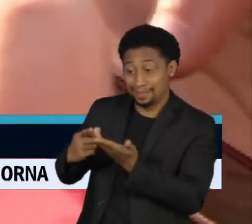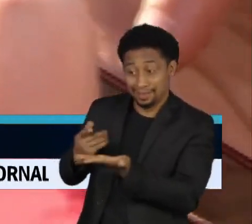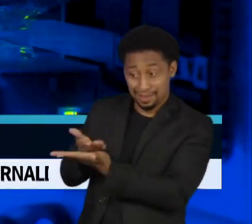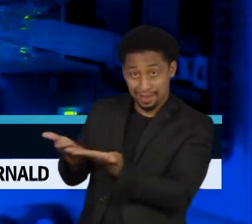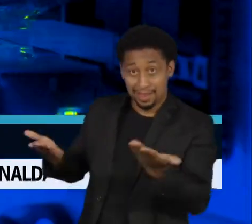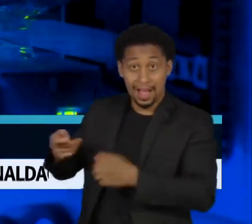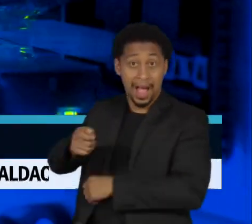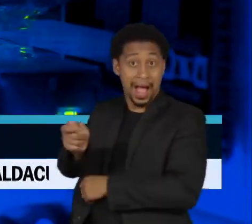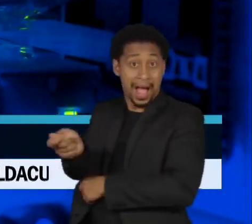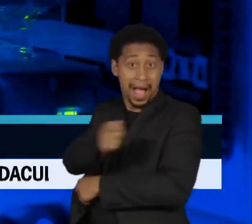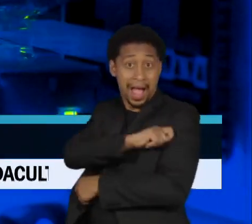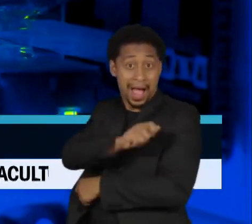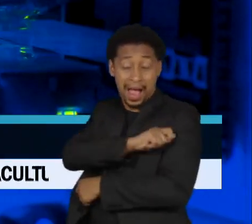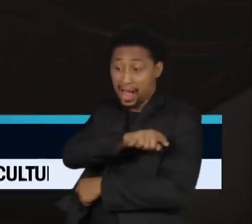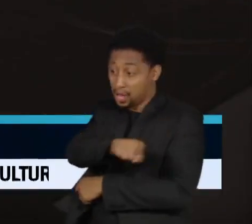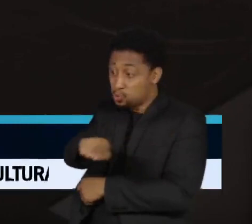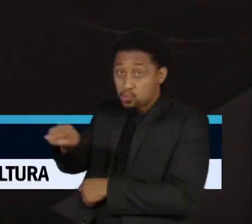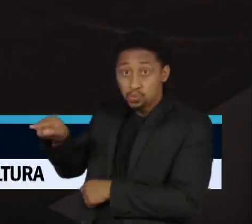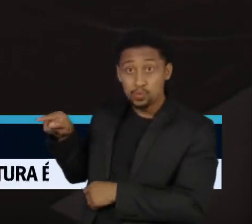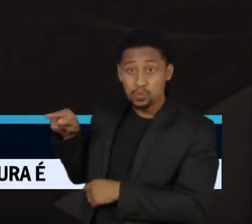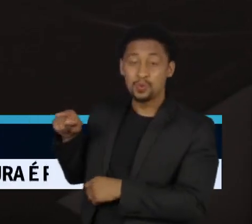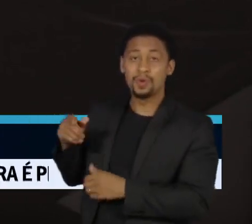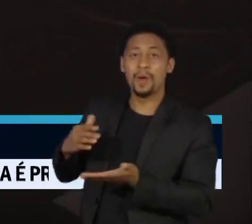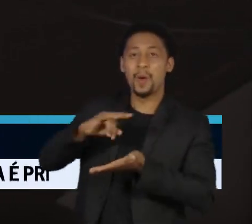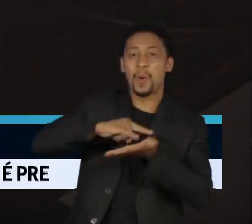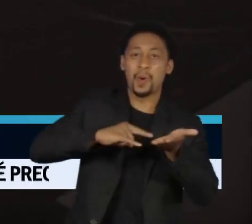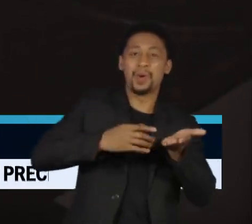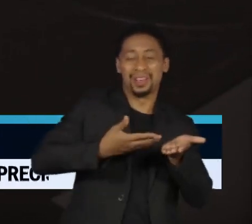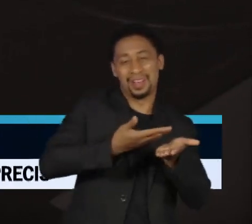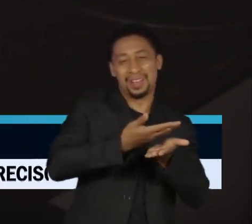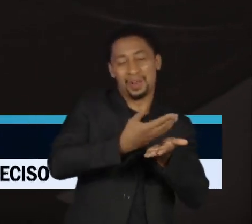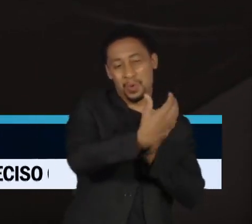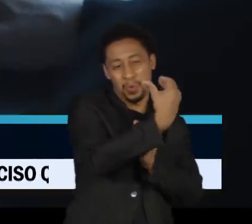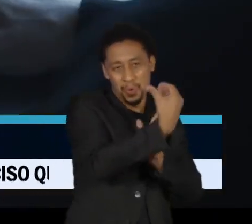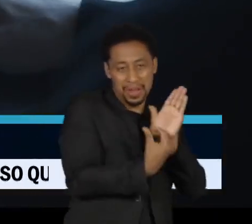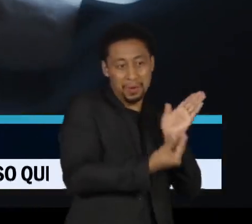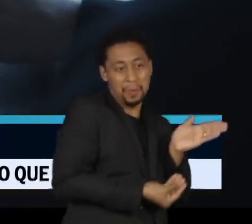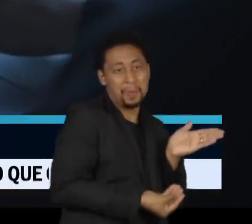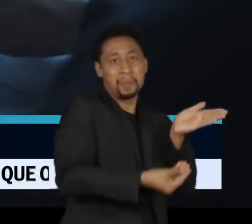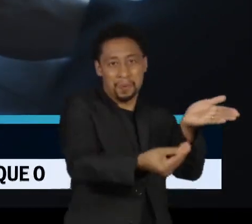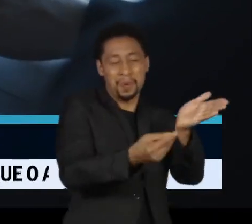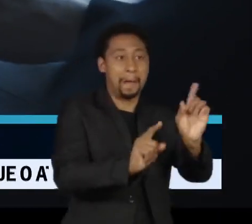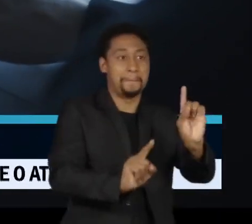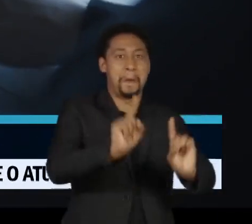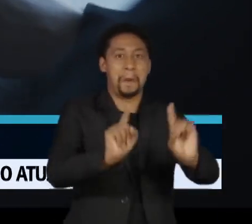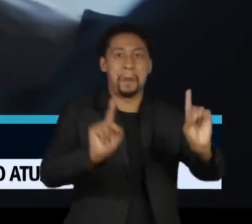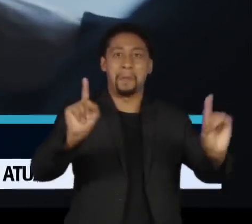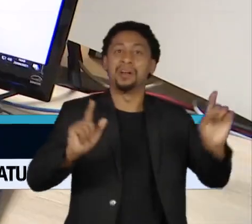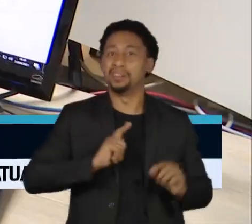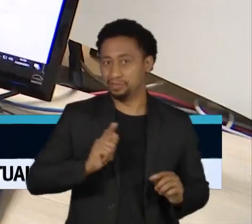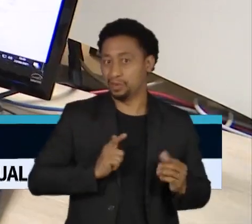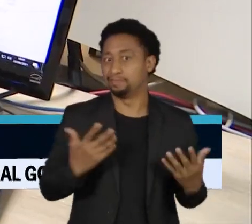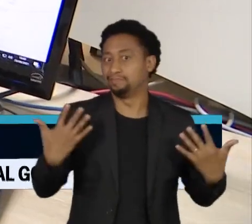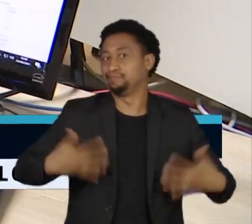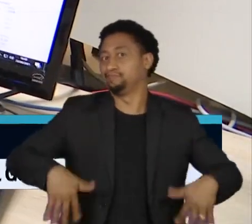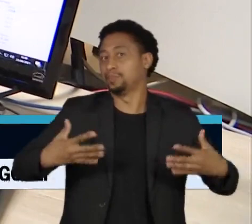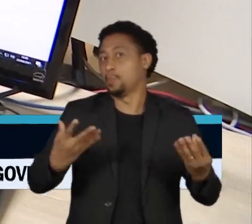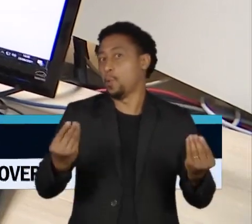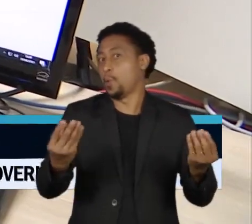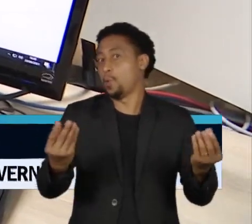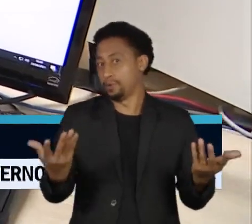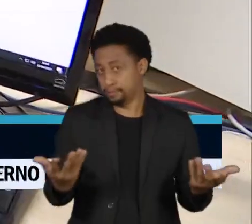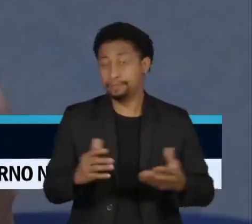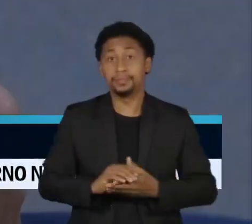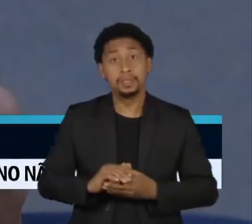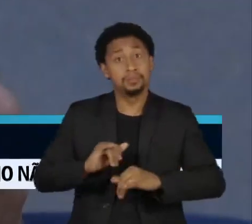setor privado, que agora passa por esse momento de readequação. O especialista lembra que esta pode ser uma